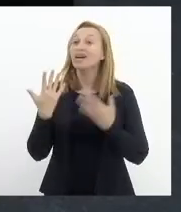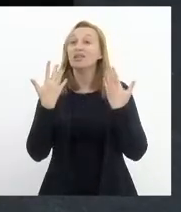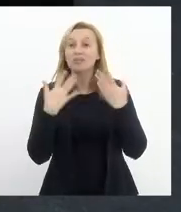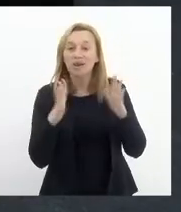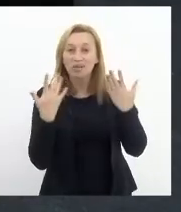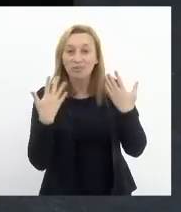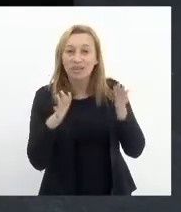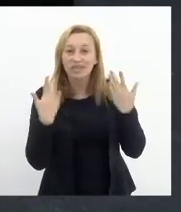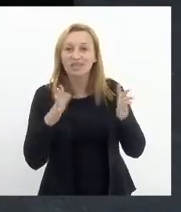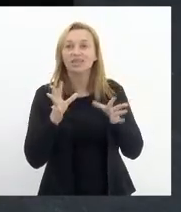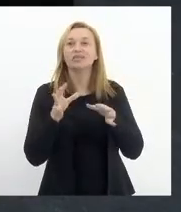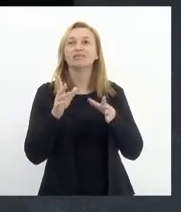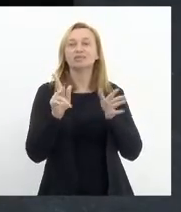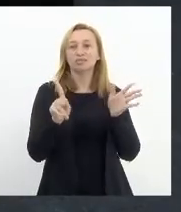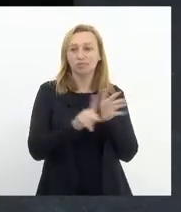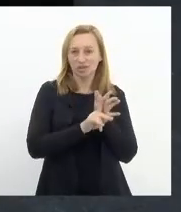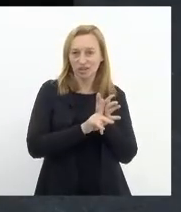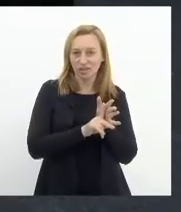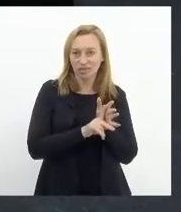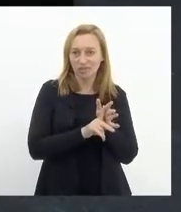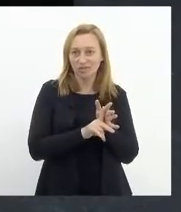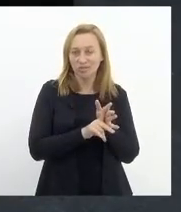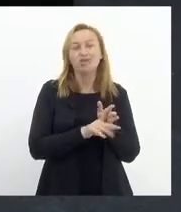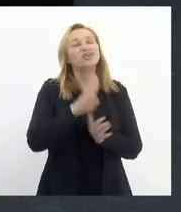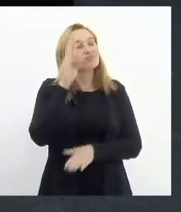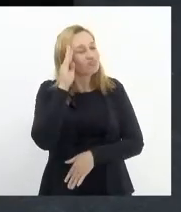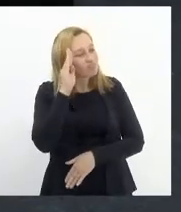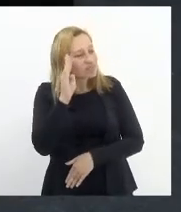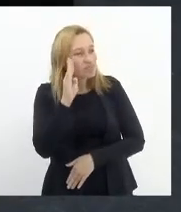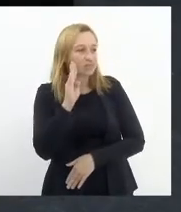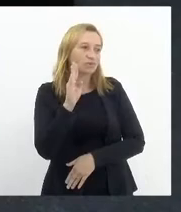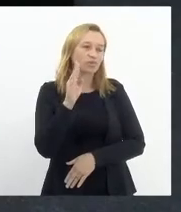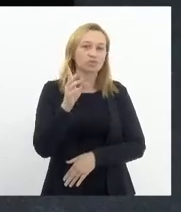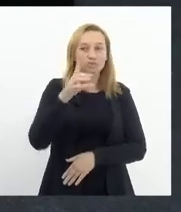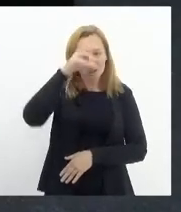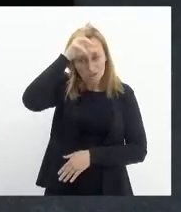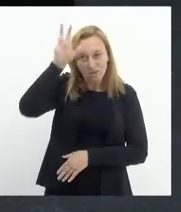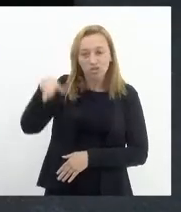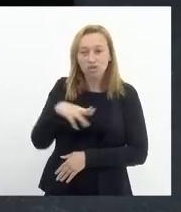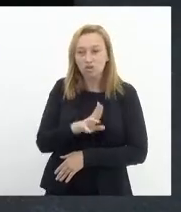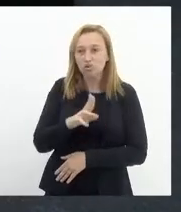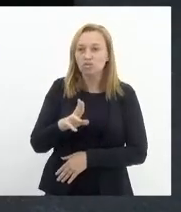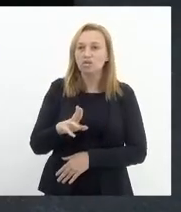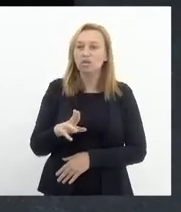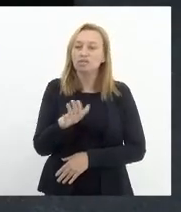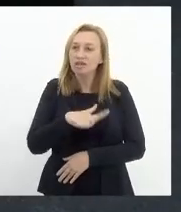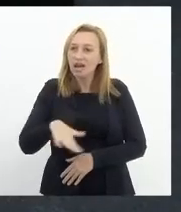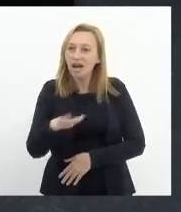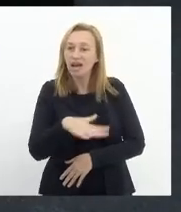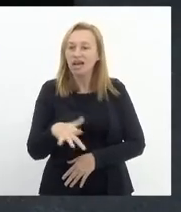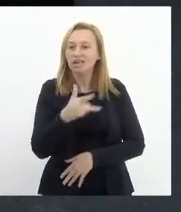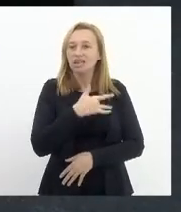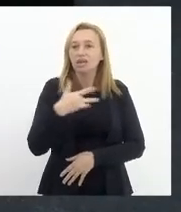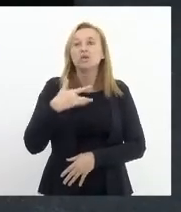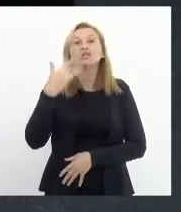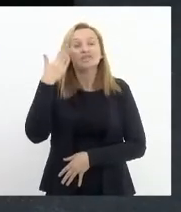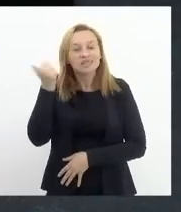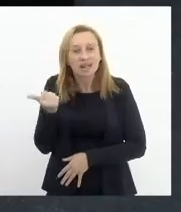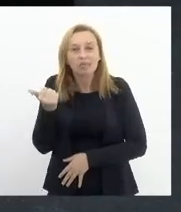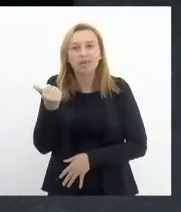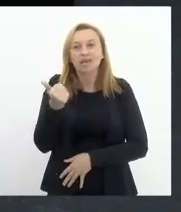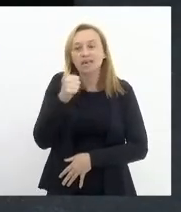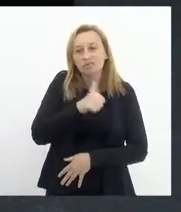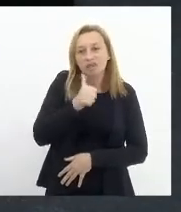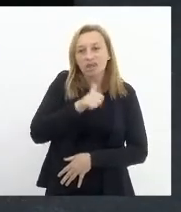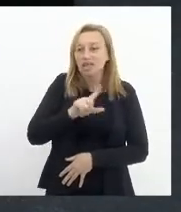parabenizá-la por esse projeto. É fundamental, Tia Ju, quem vive na área da saúde sabe que as mulheres,